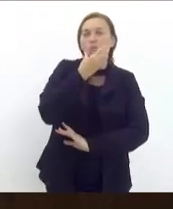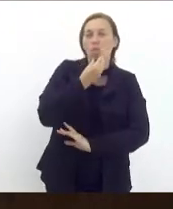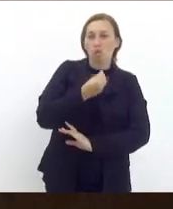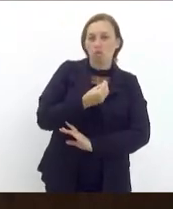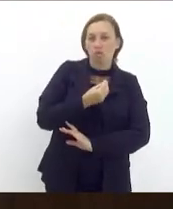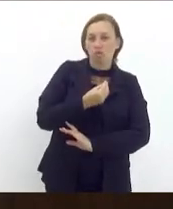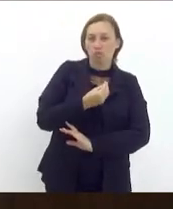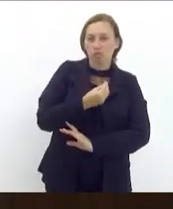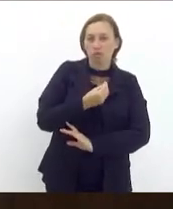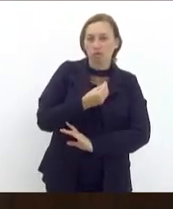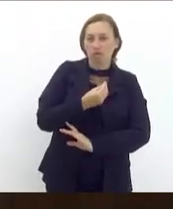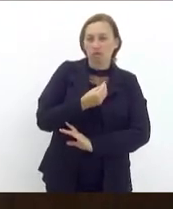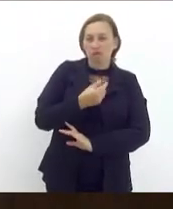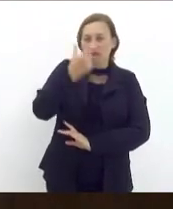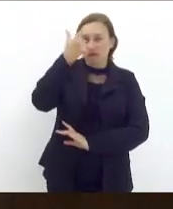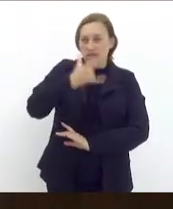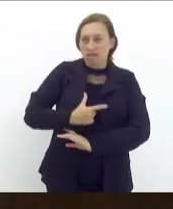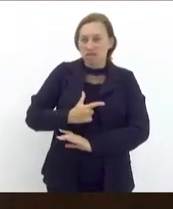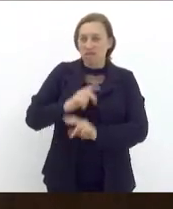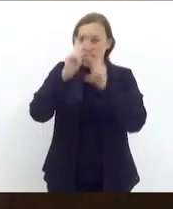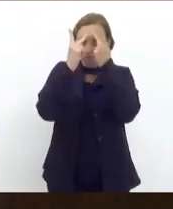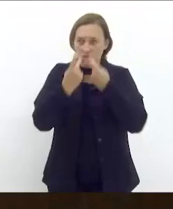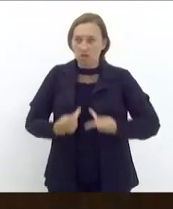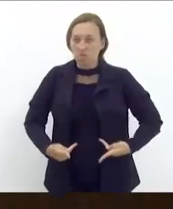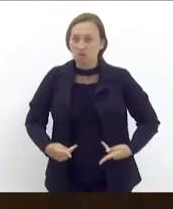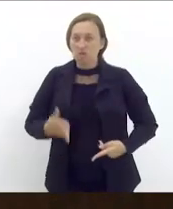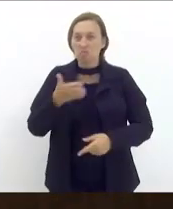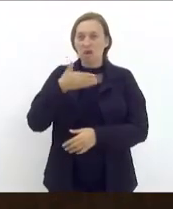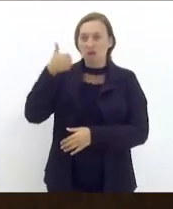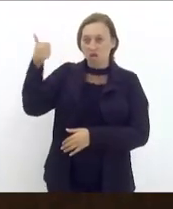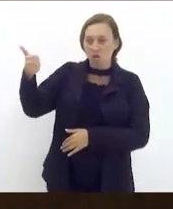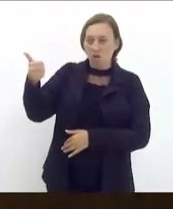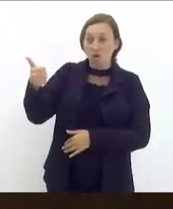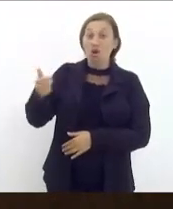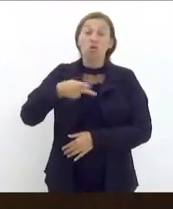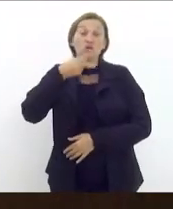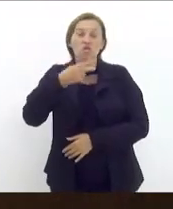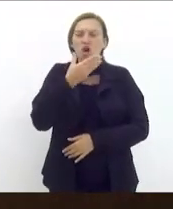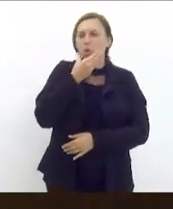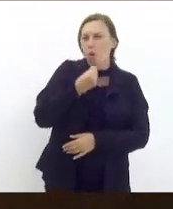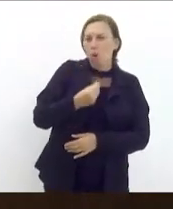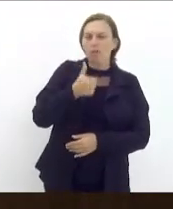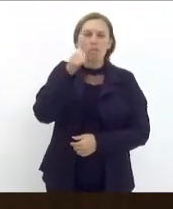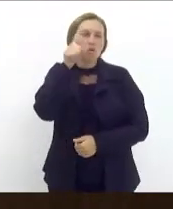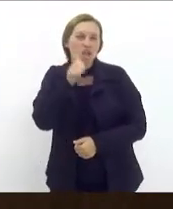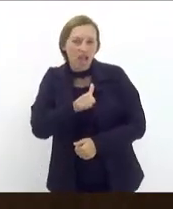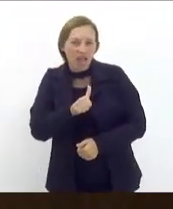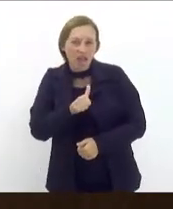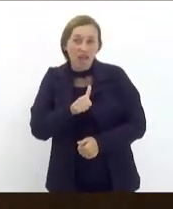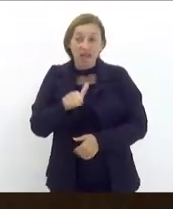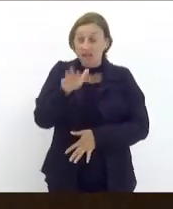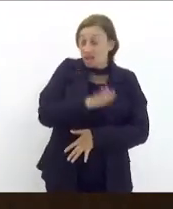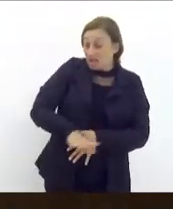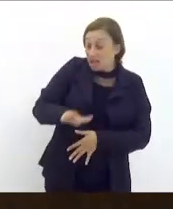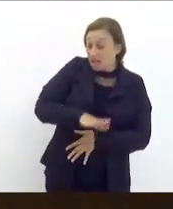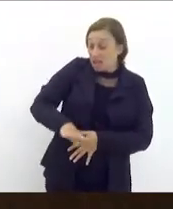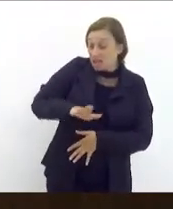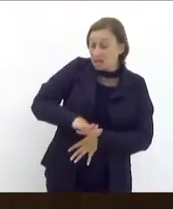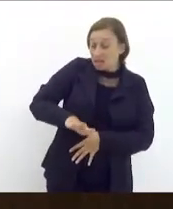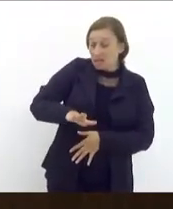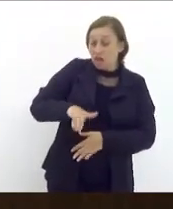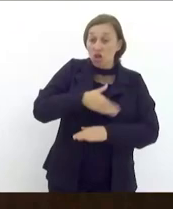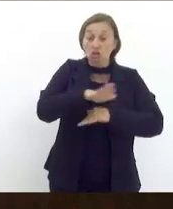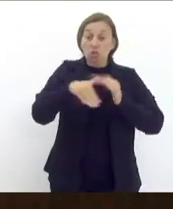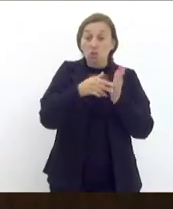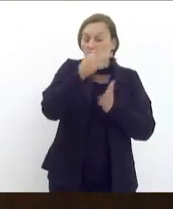a ser um ser humano, o homem, quando eu falo a mulher, as pessoas que vivem na terra, o